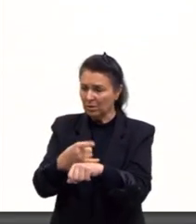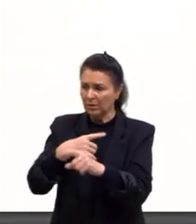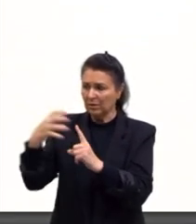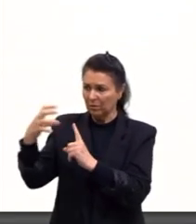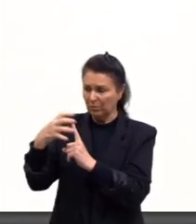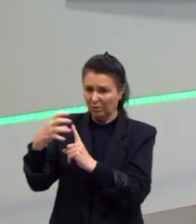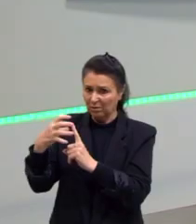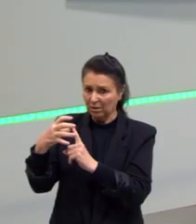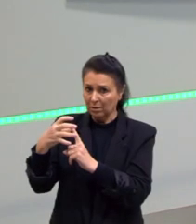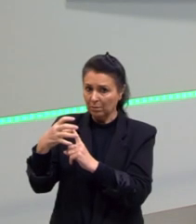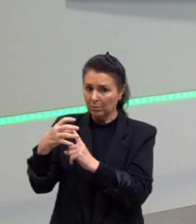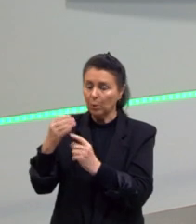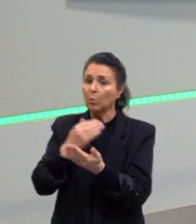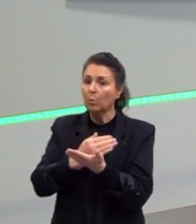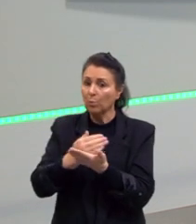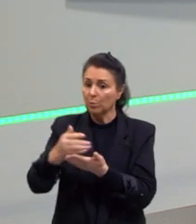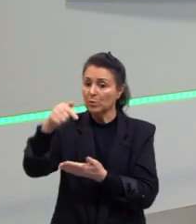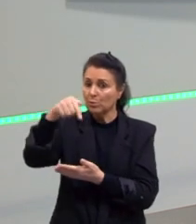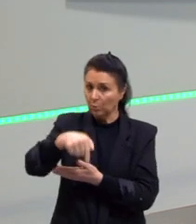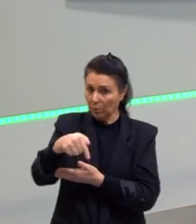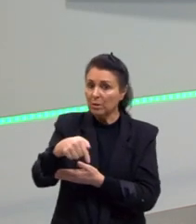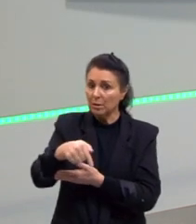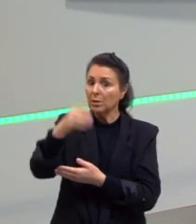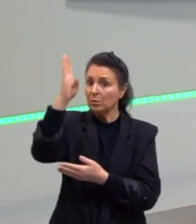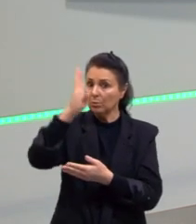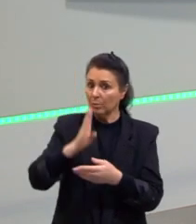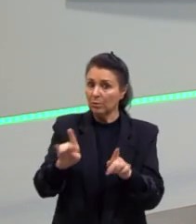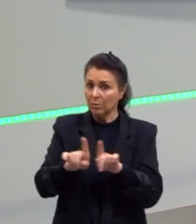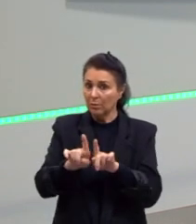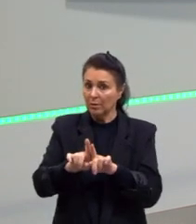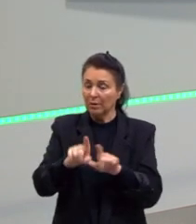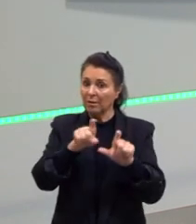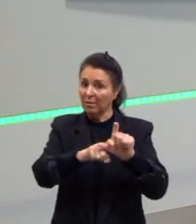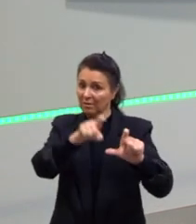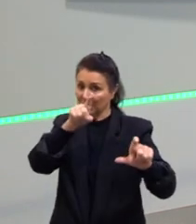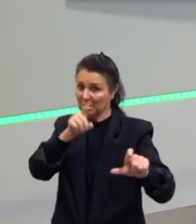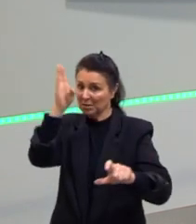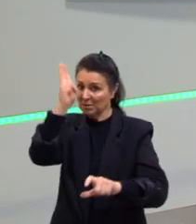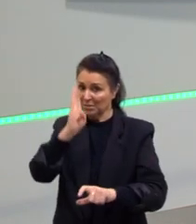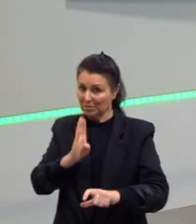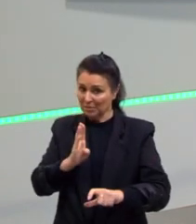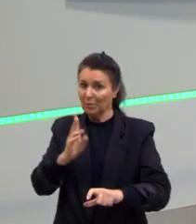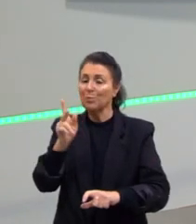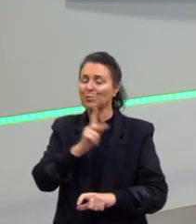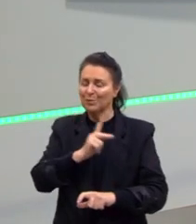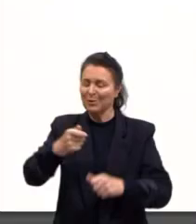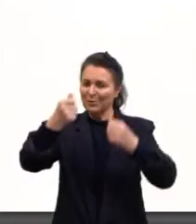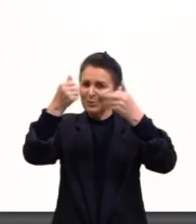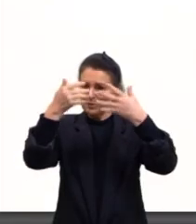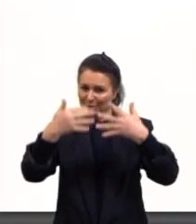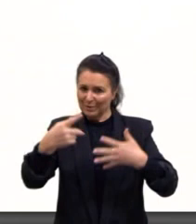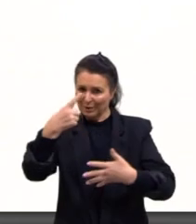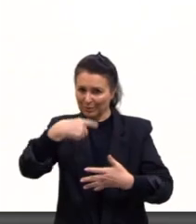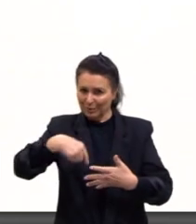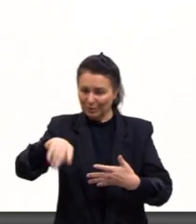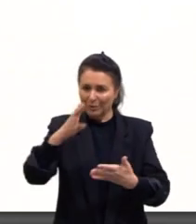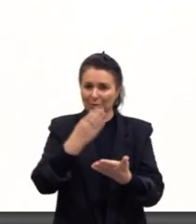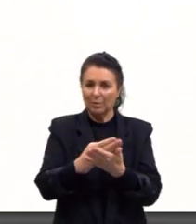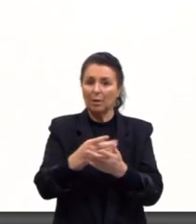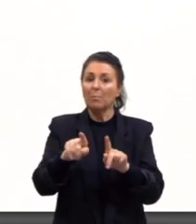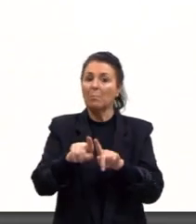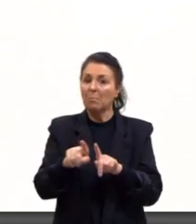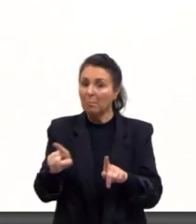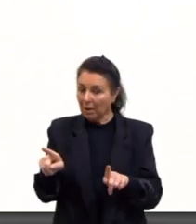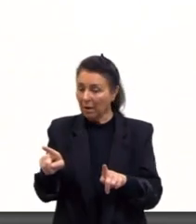Brasil. Inclusive, a independência brasileira, que a gente vai falar um pouquinho melhor na próxima aula. Mas ela repercute muito na